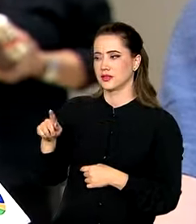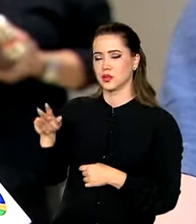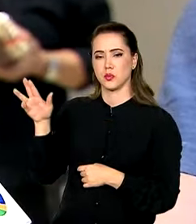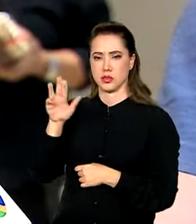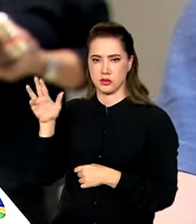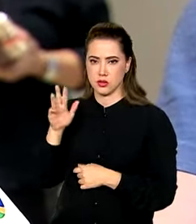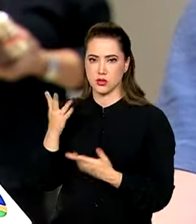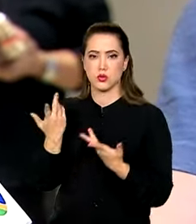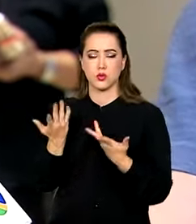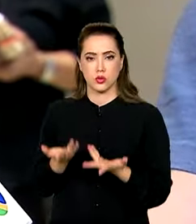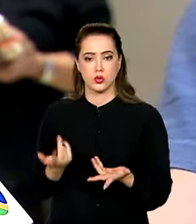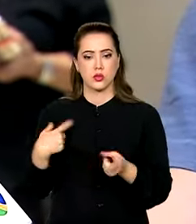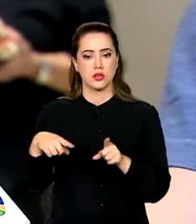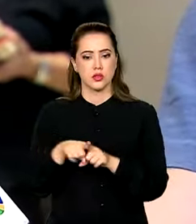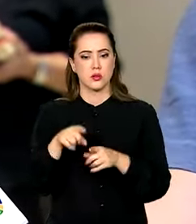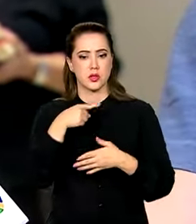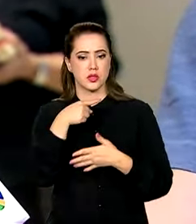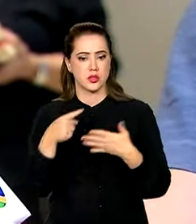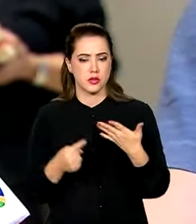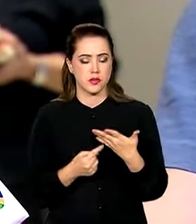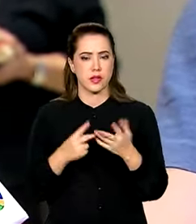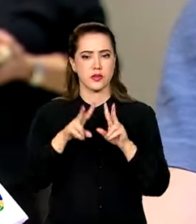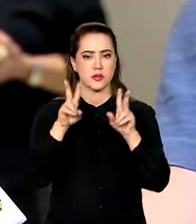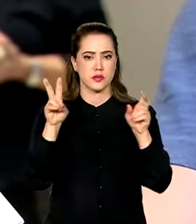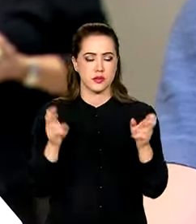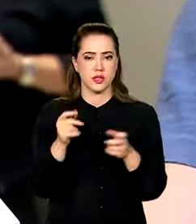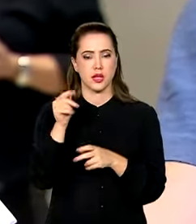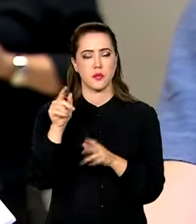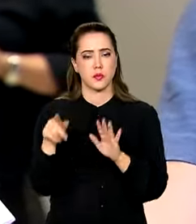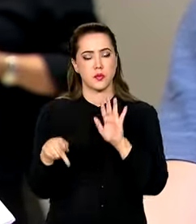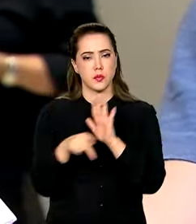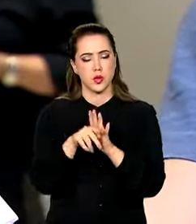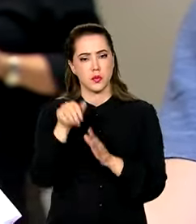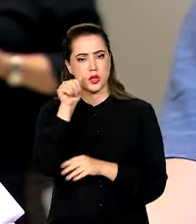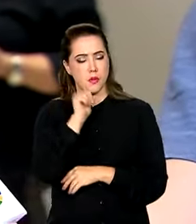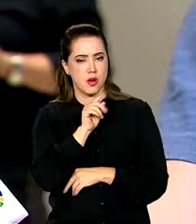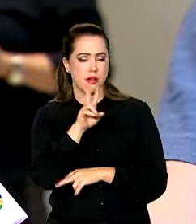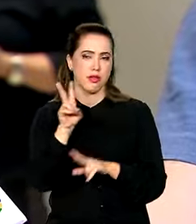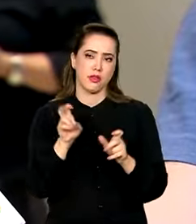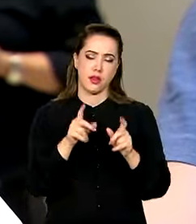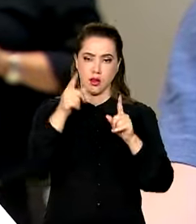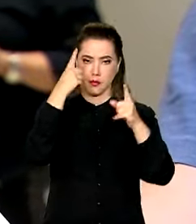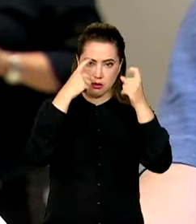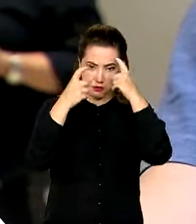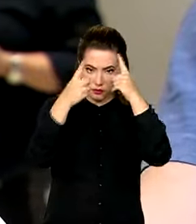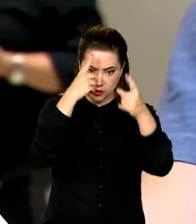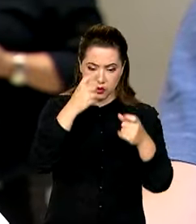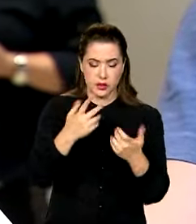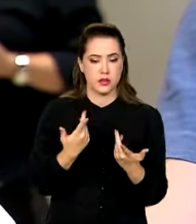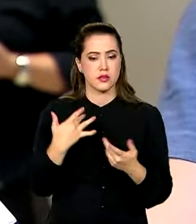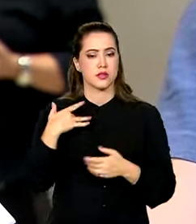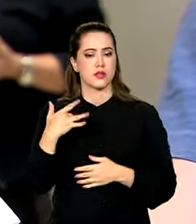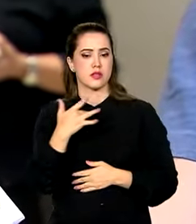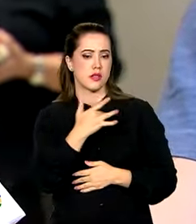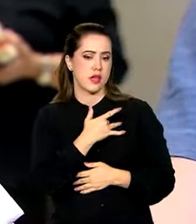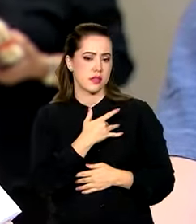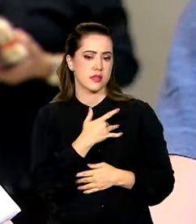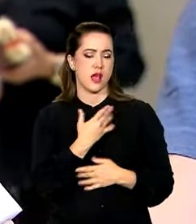pautas que afetam as mulheres. Temas como violência, como a saúde